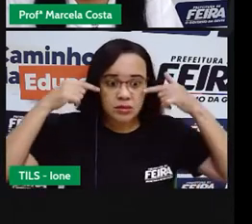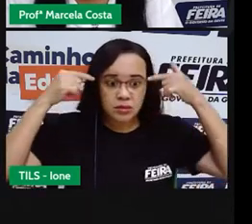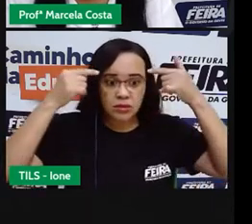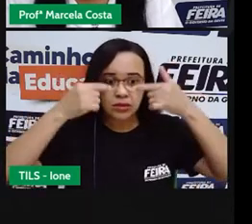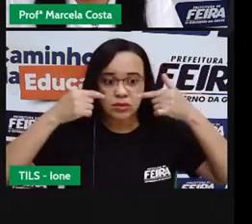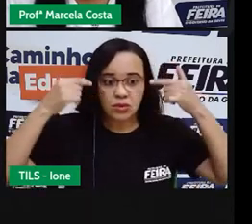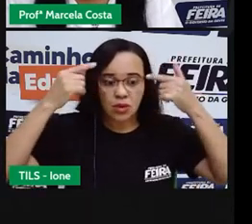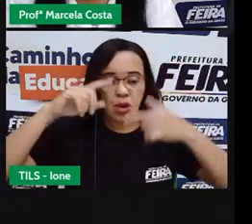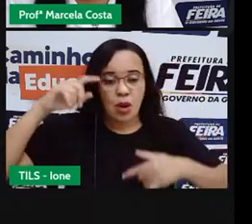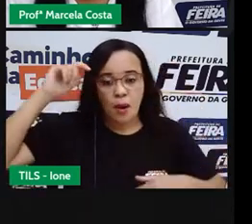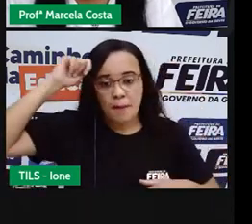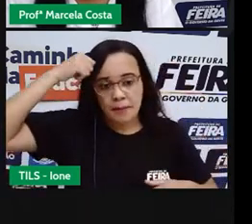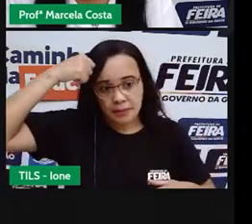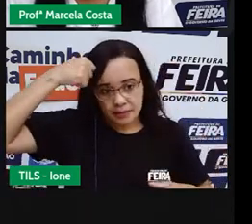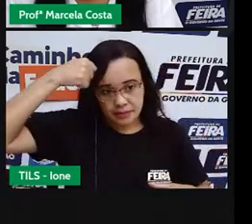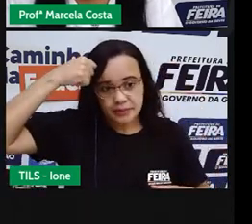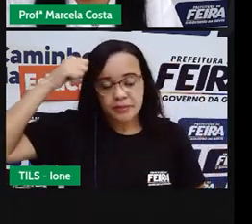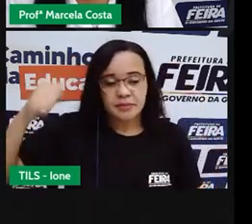pretos